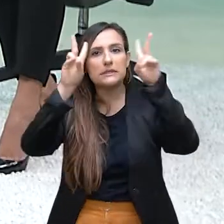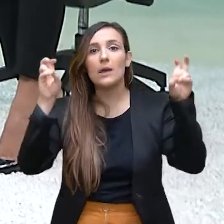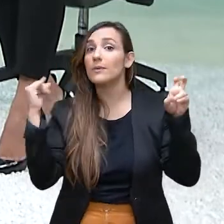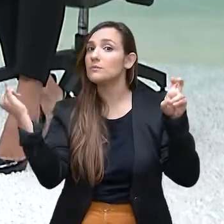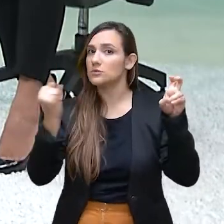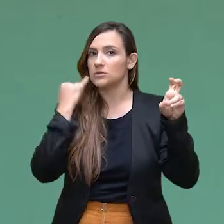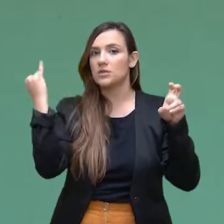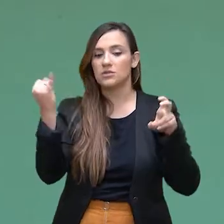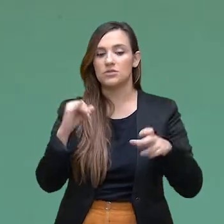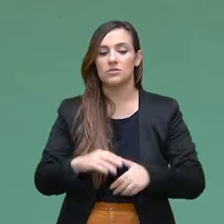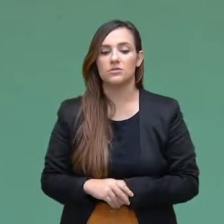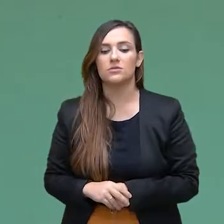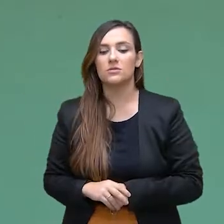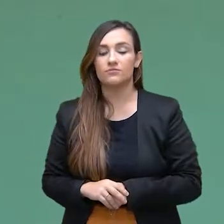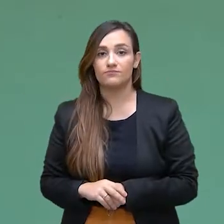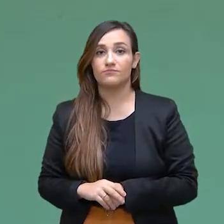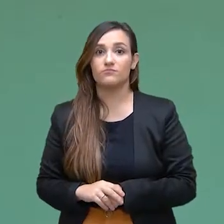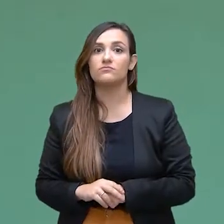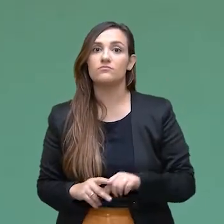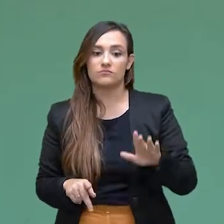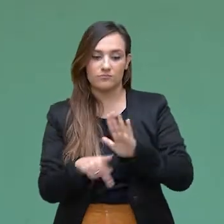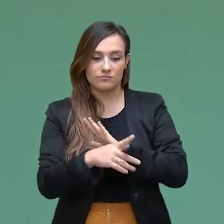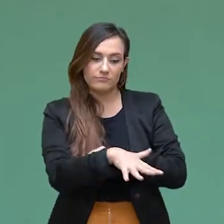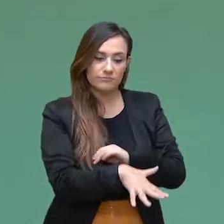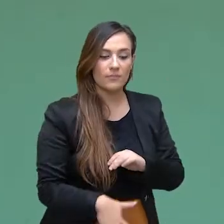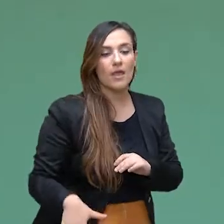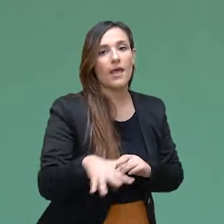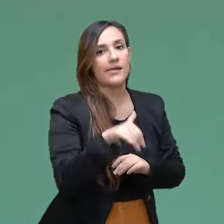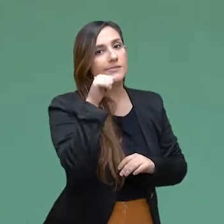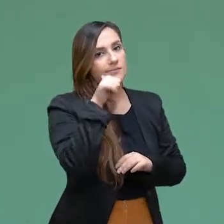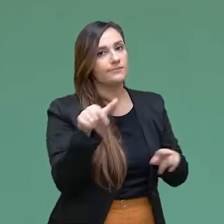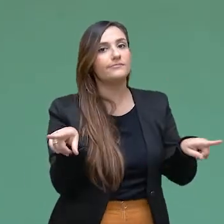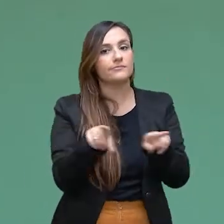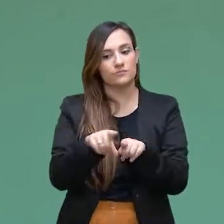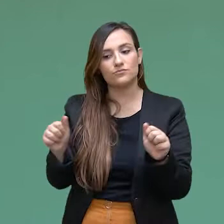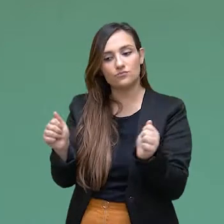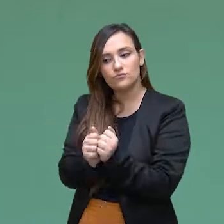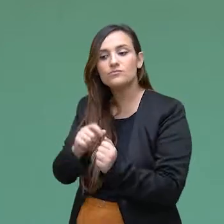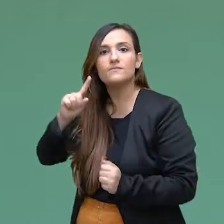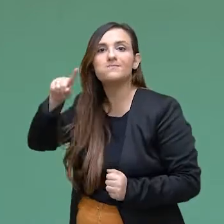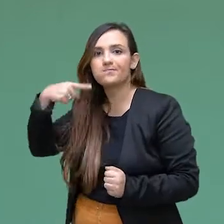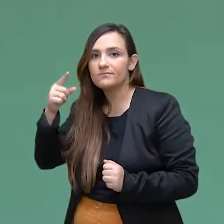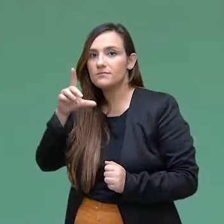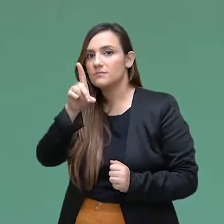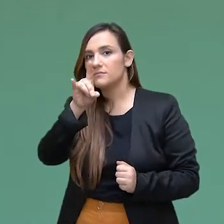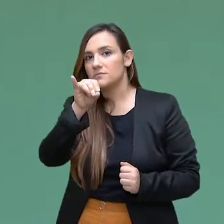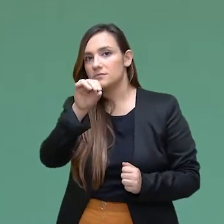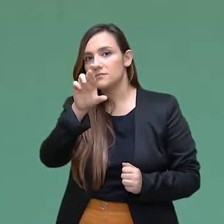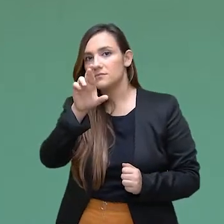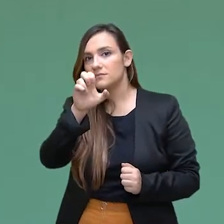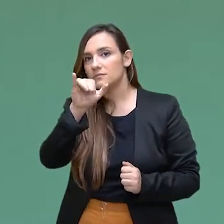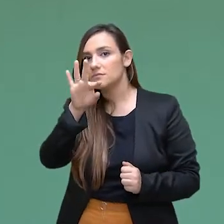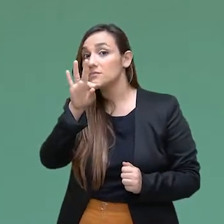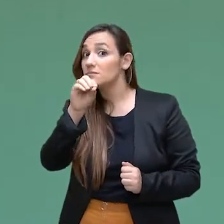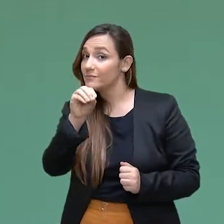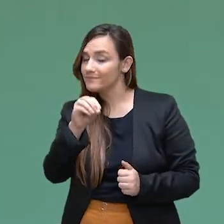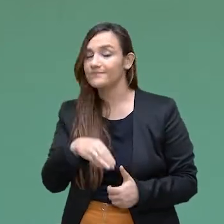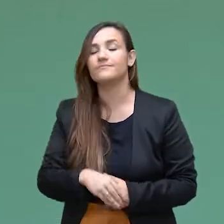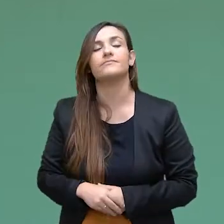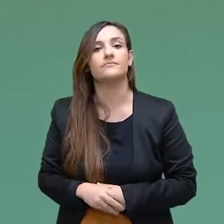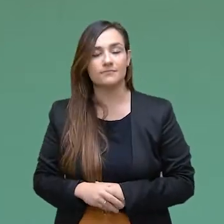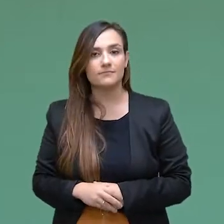relevantes, tanto do universo feminino quanto do direito. Eu acho que é bem importante isso.